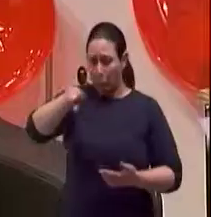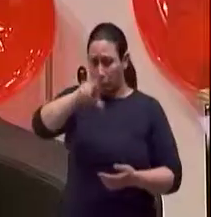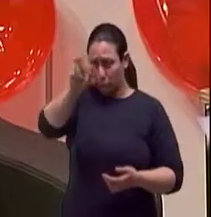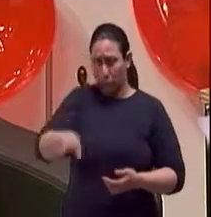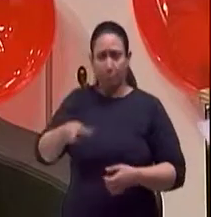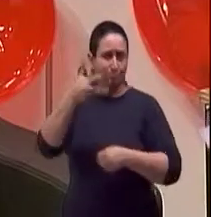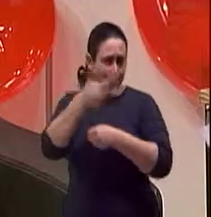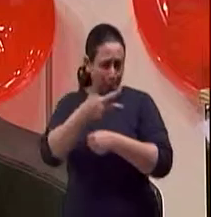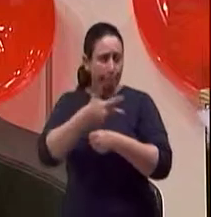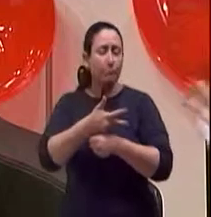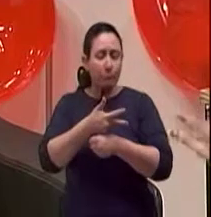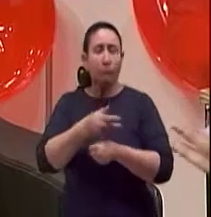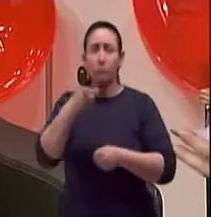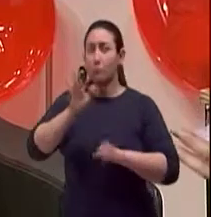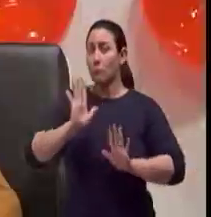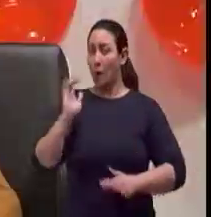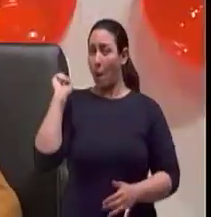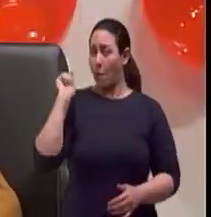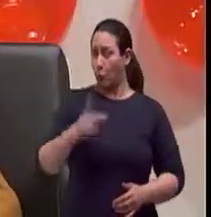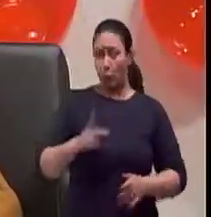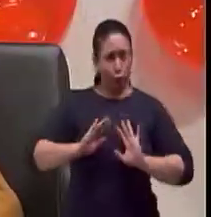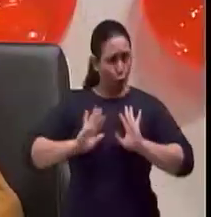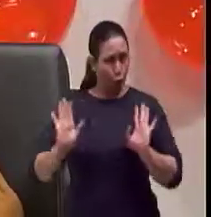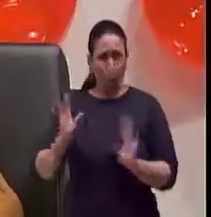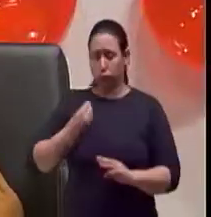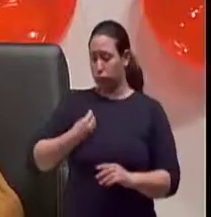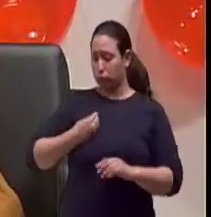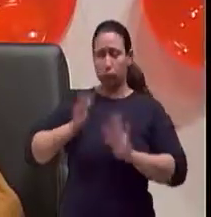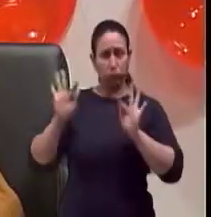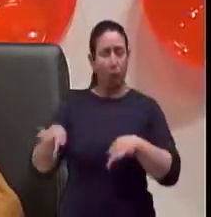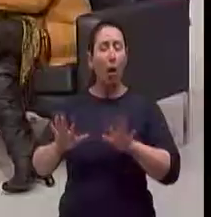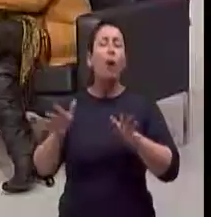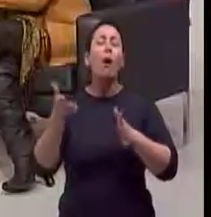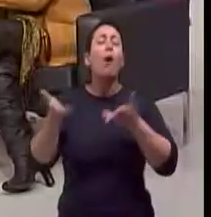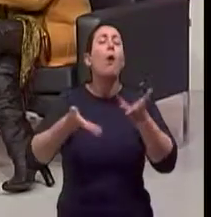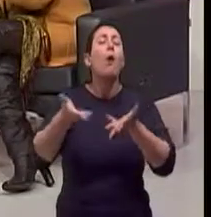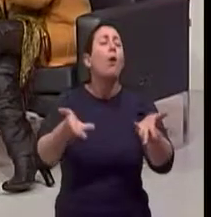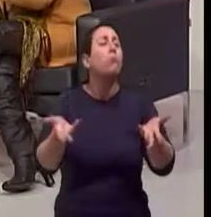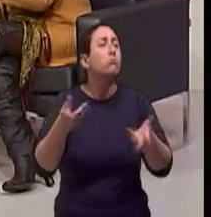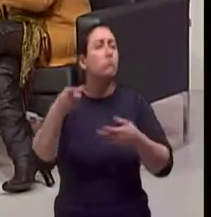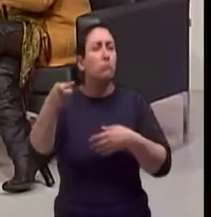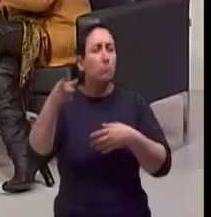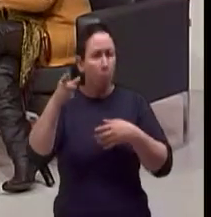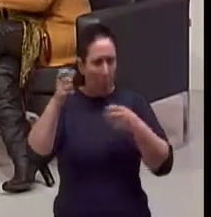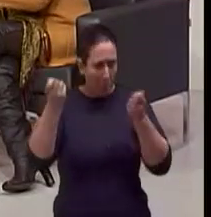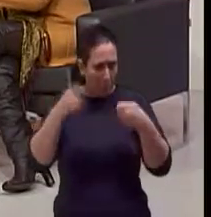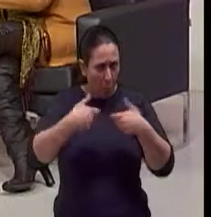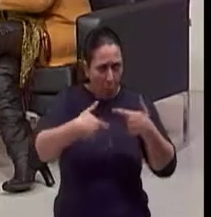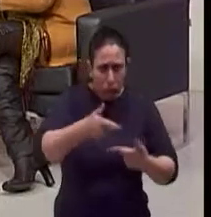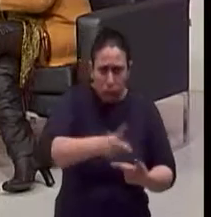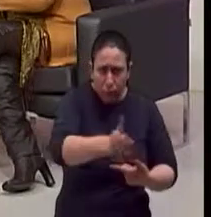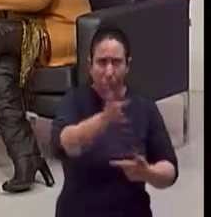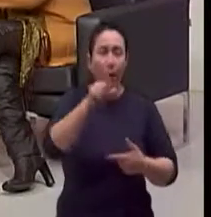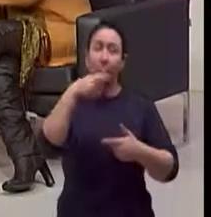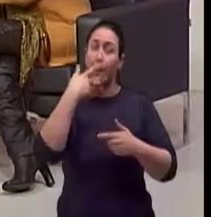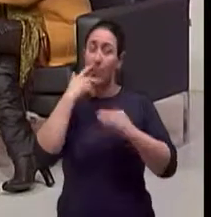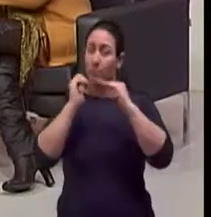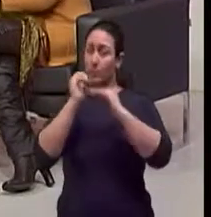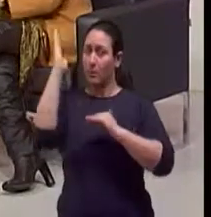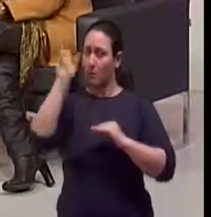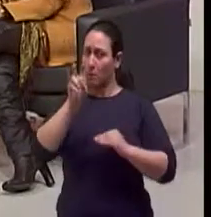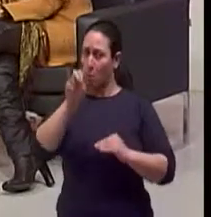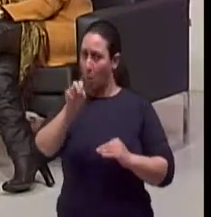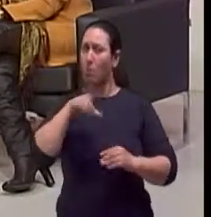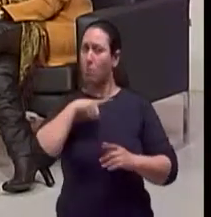aposentou, ele quer buscar um trabalho novo e isso é barrado. E não precisa nem ser velho. A partir dos 50, a gente já nota uma